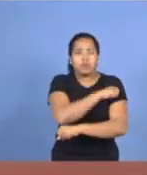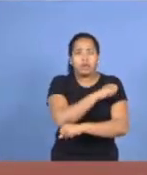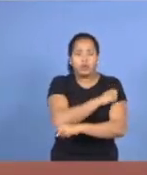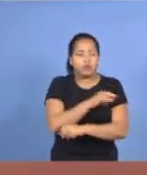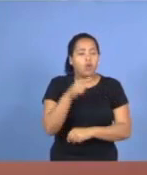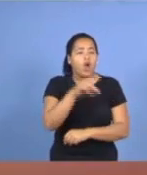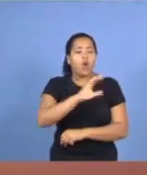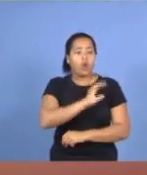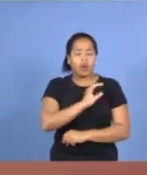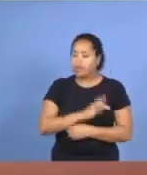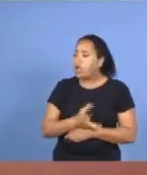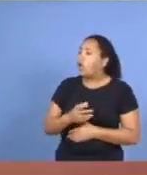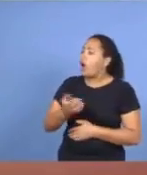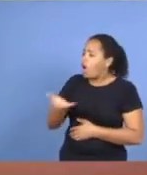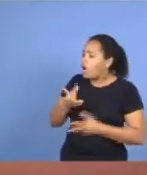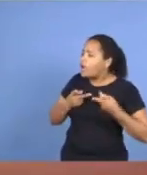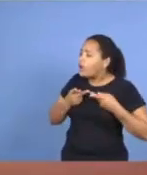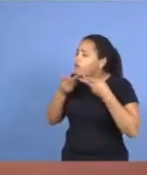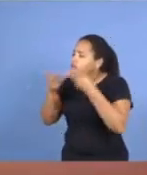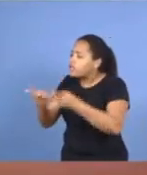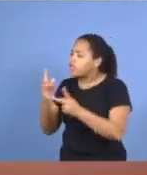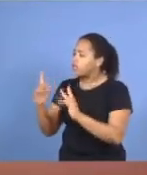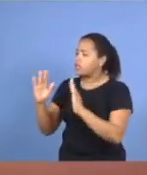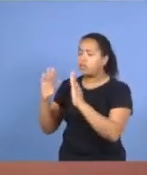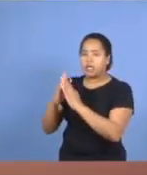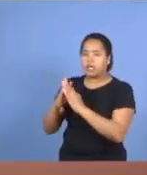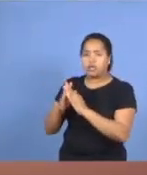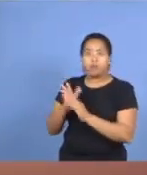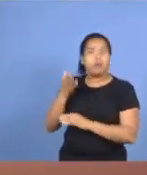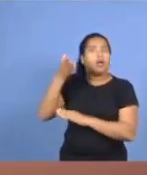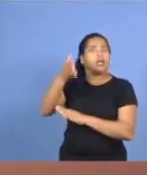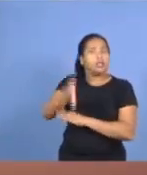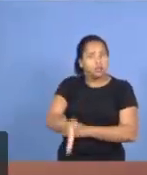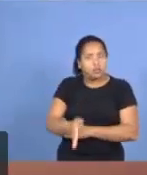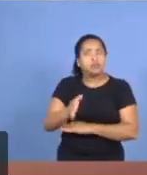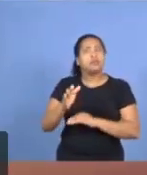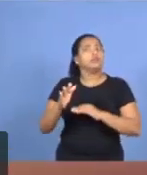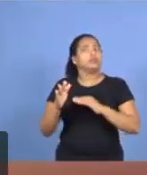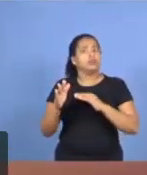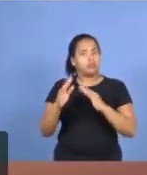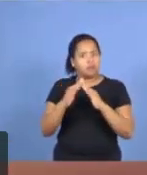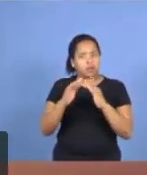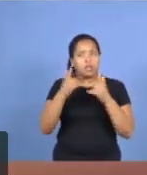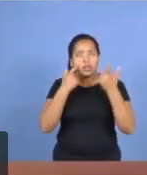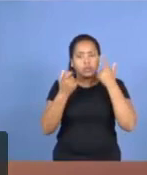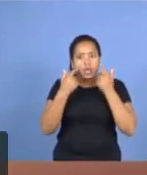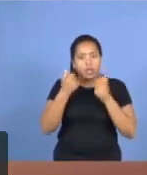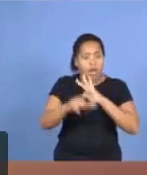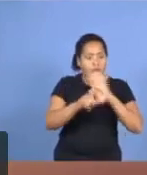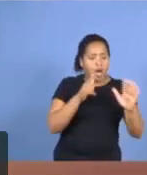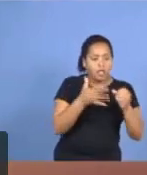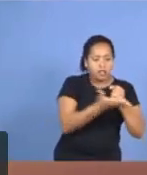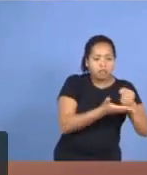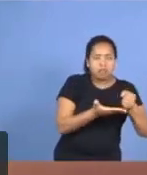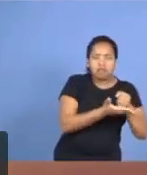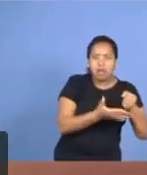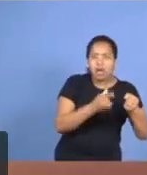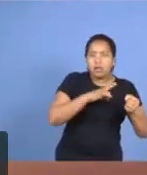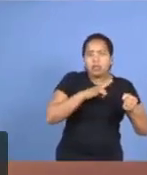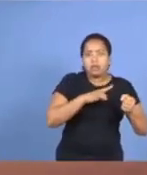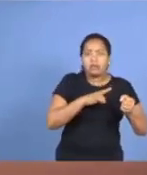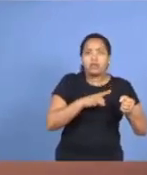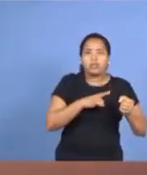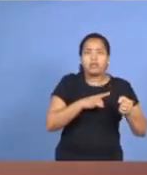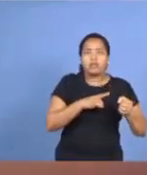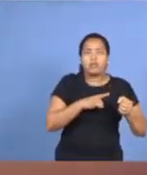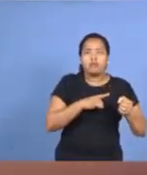igreja, viu? Ela chegou em casa chorando, mas não tinha base, não tinha nada, para se defender, e essa é a situação